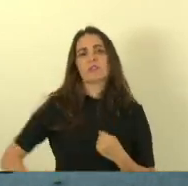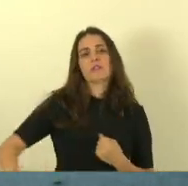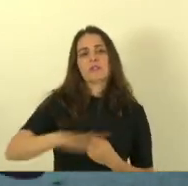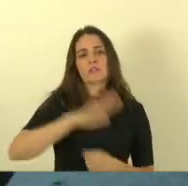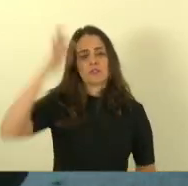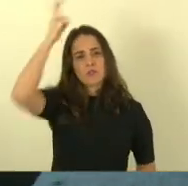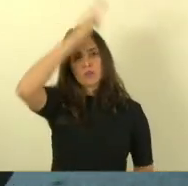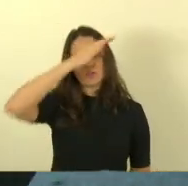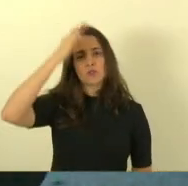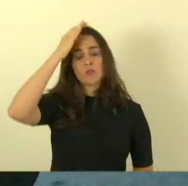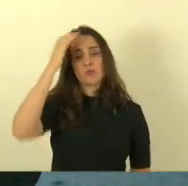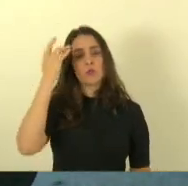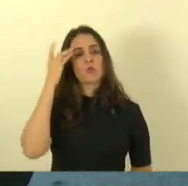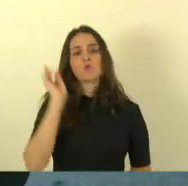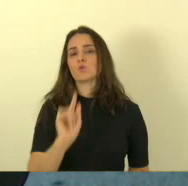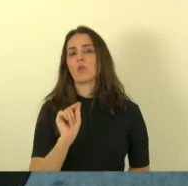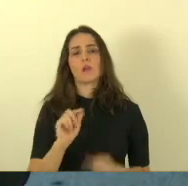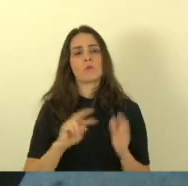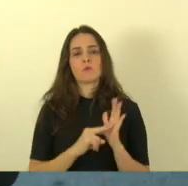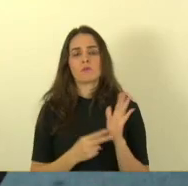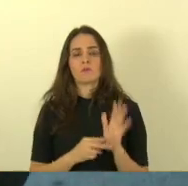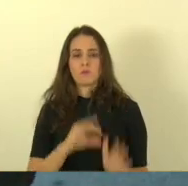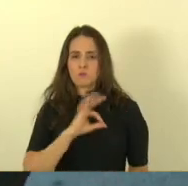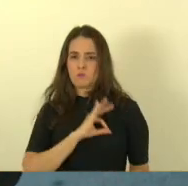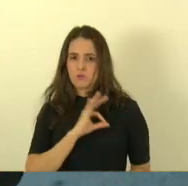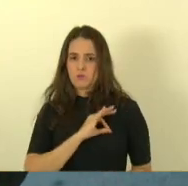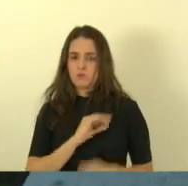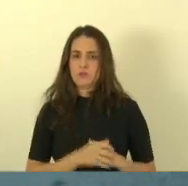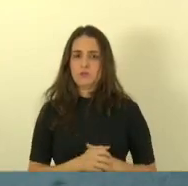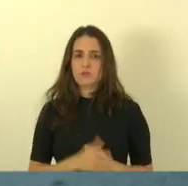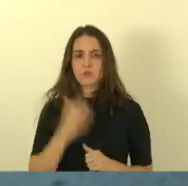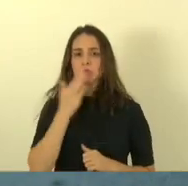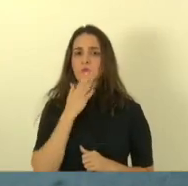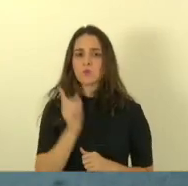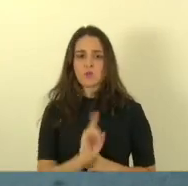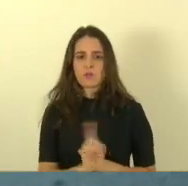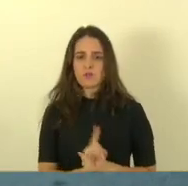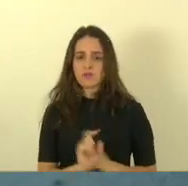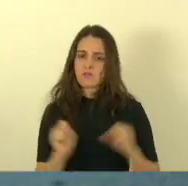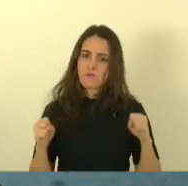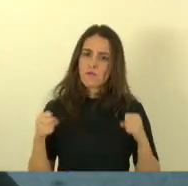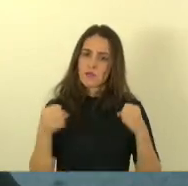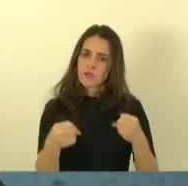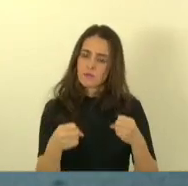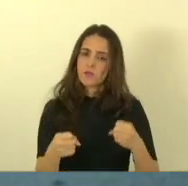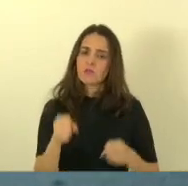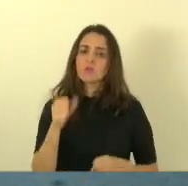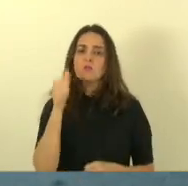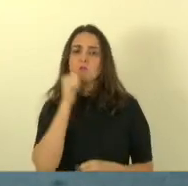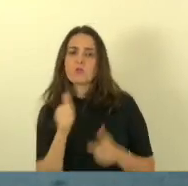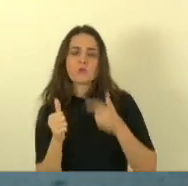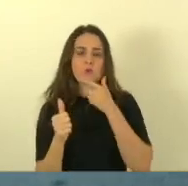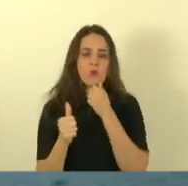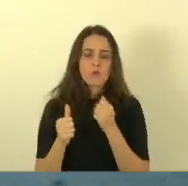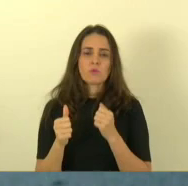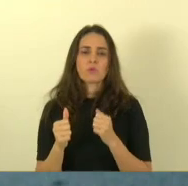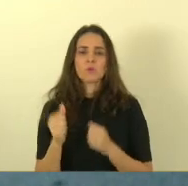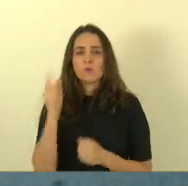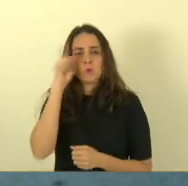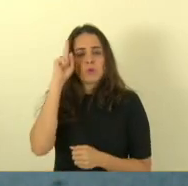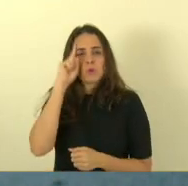ela não sabe o é a polícia militar ela não sabe o trabalho o enfrentamento que esses homens e mulheres fazem